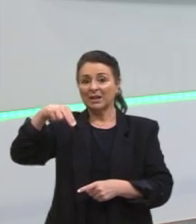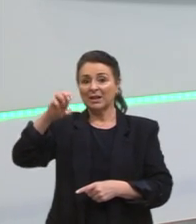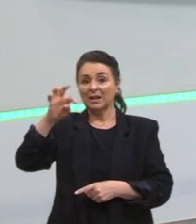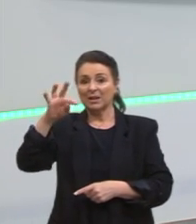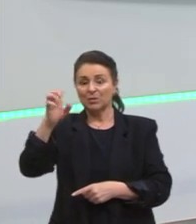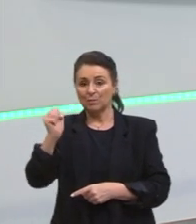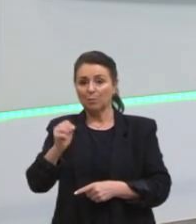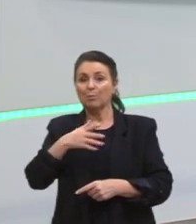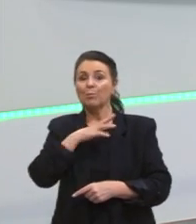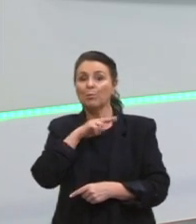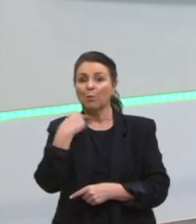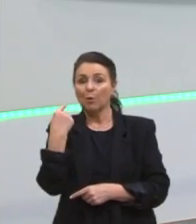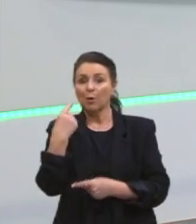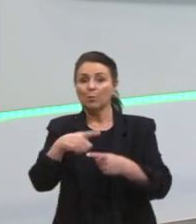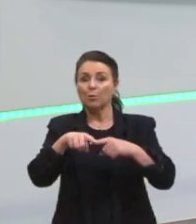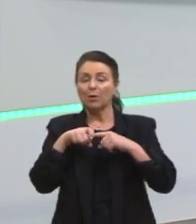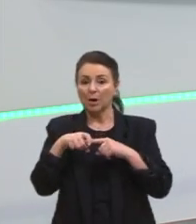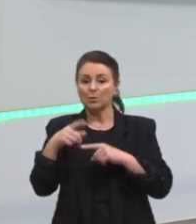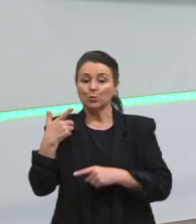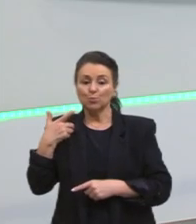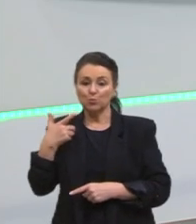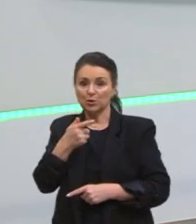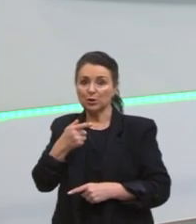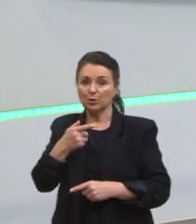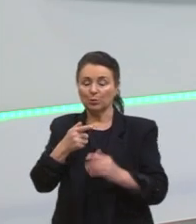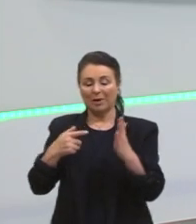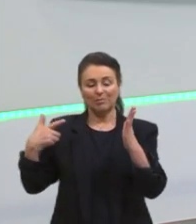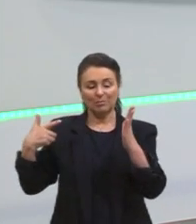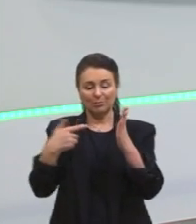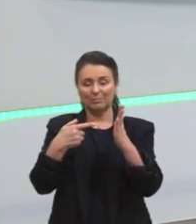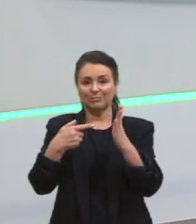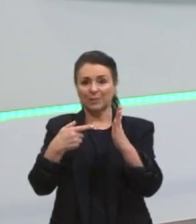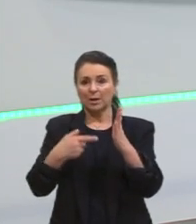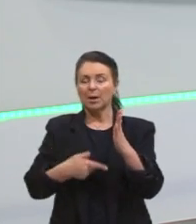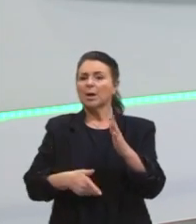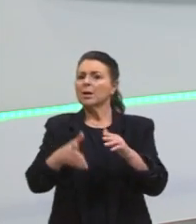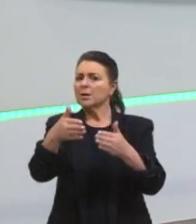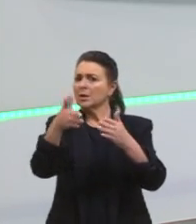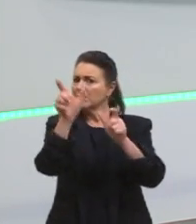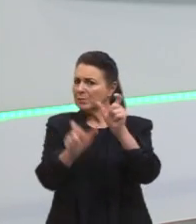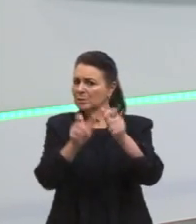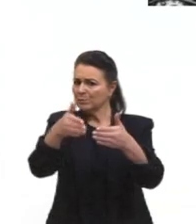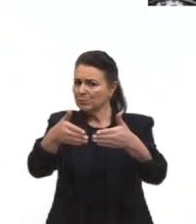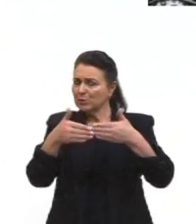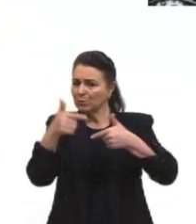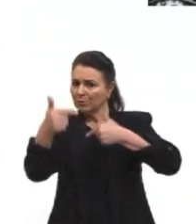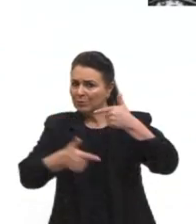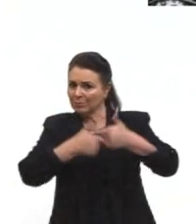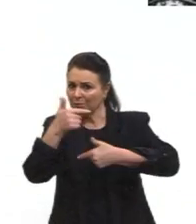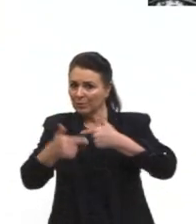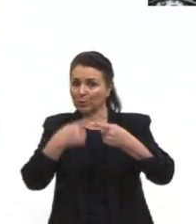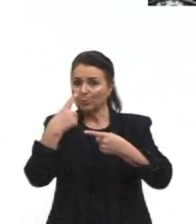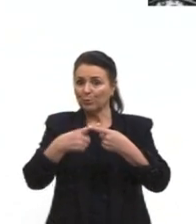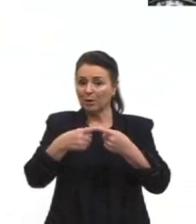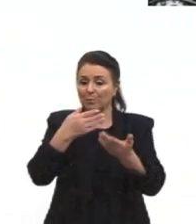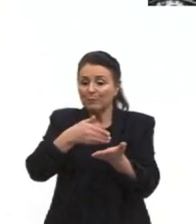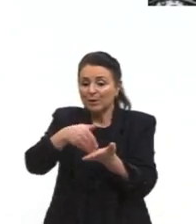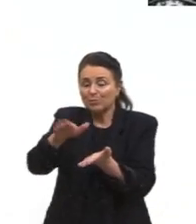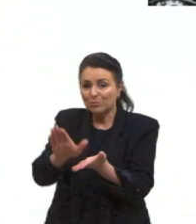um tiro pelas costas. E várias pessoas perdiam o emprego nessa época também por questões